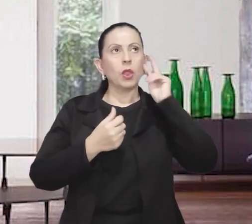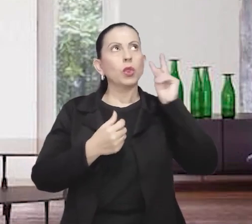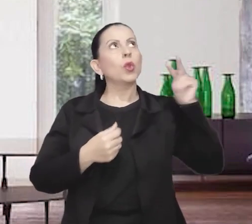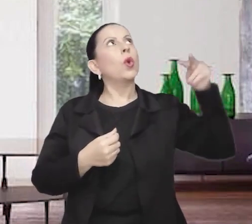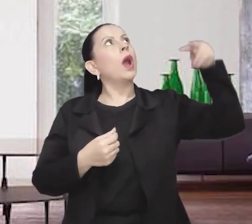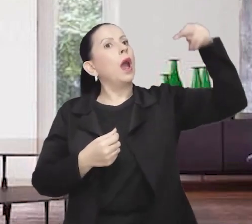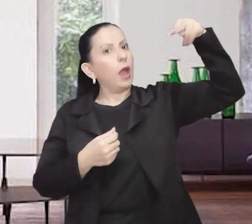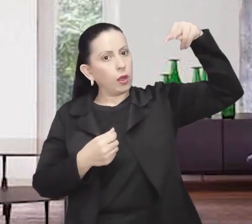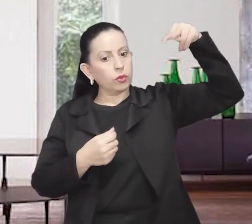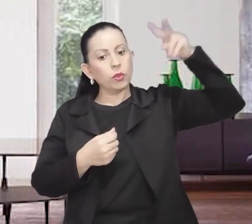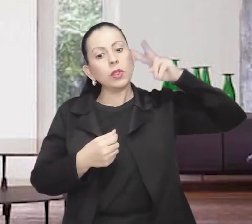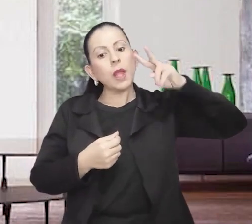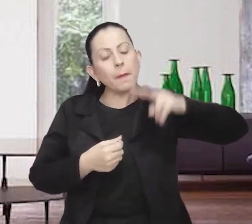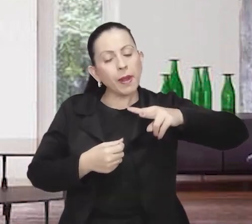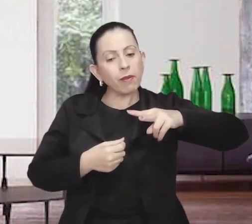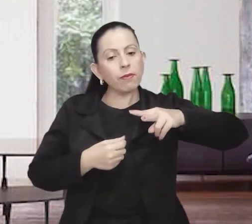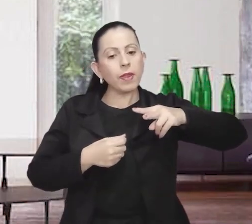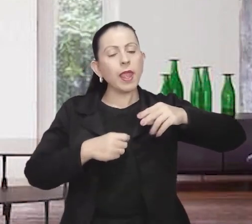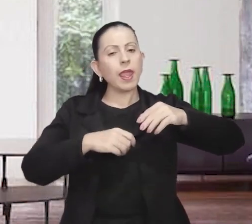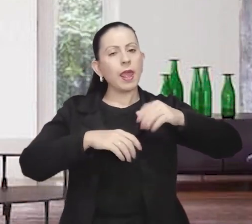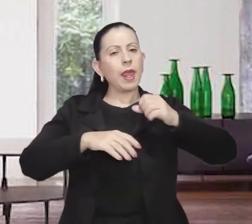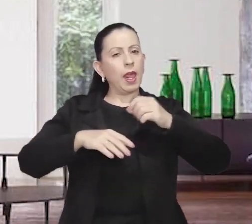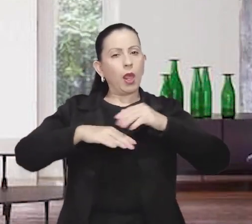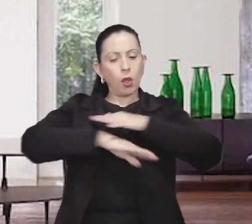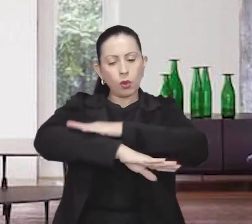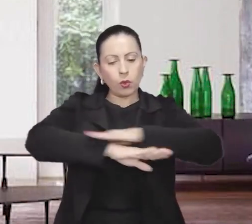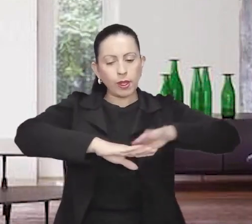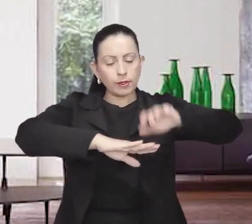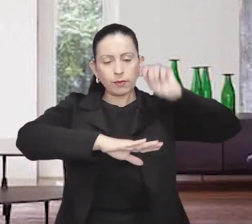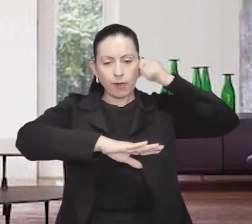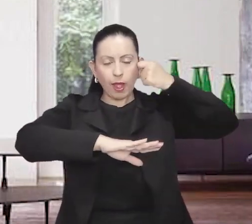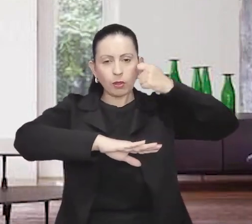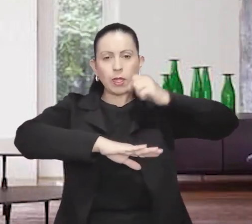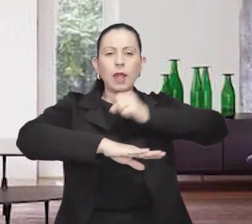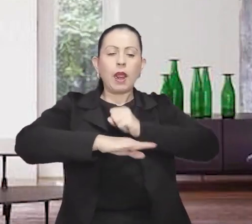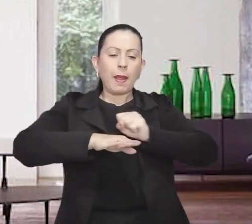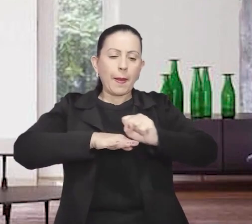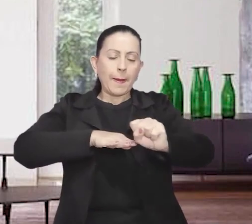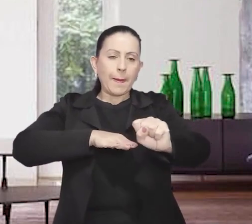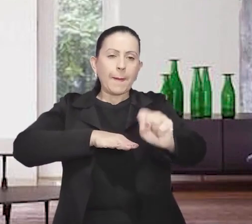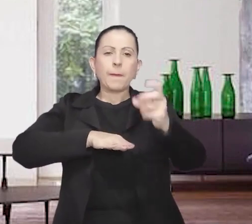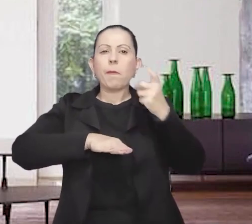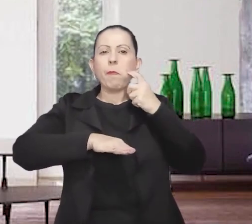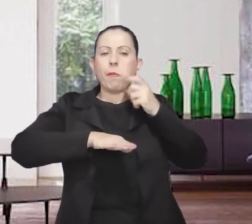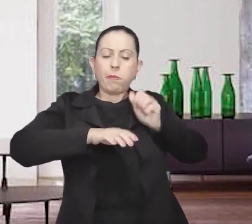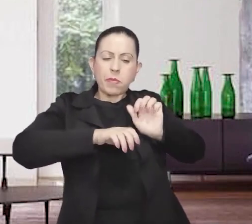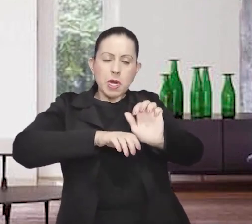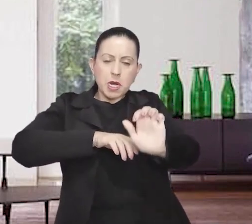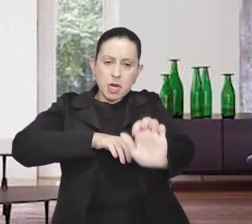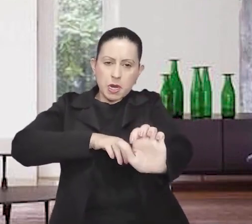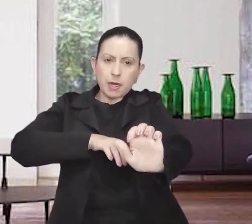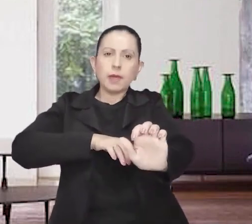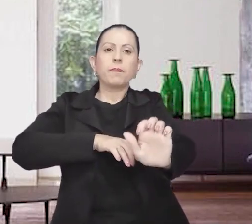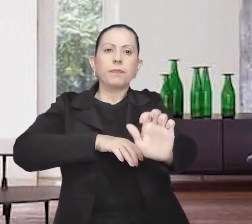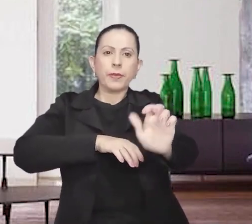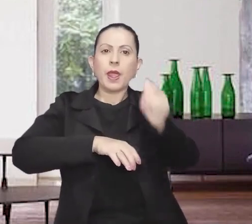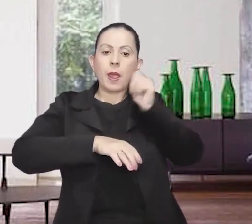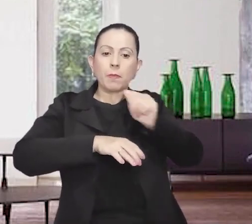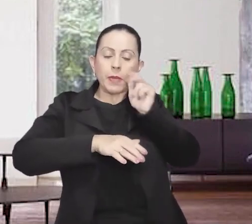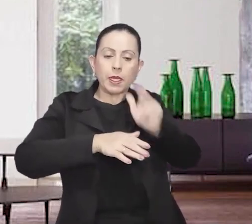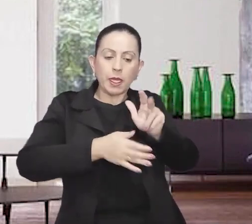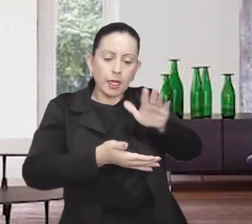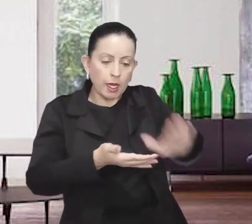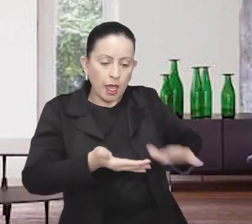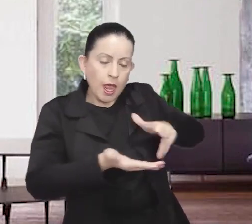ver as marcas da freada, o carro parado, a menina levantando-se, a mãe correndo para abraçá-la.